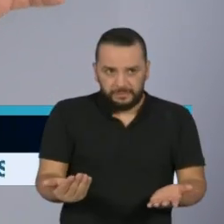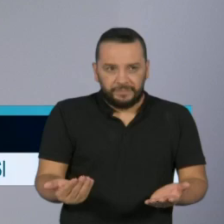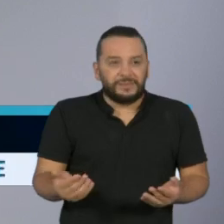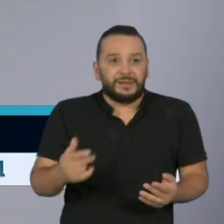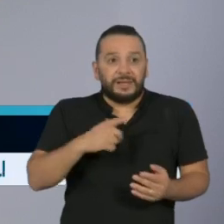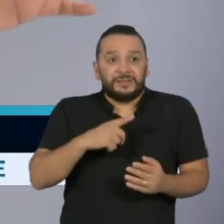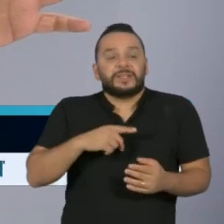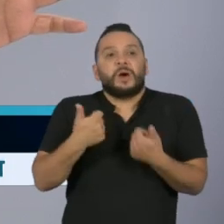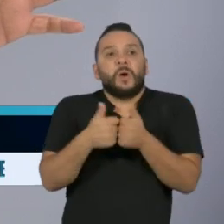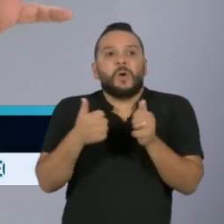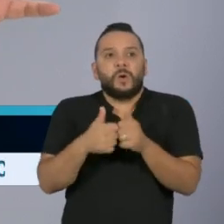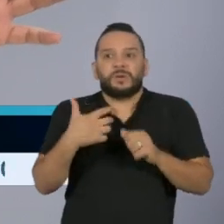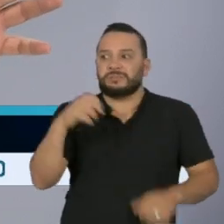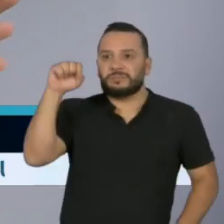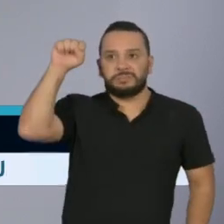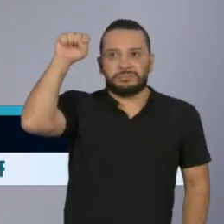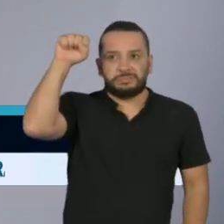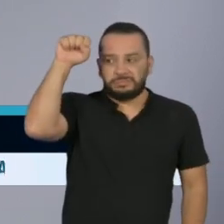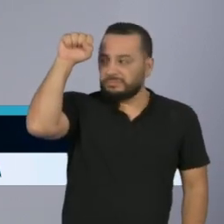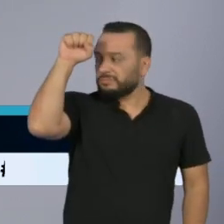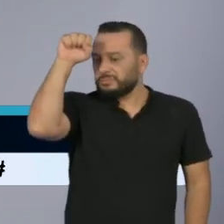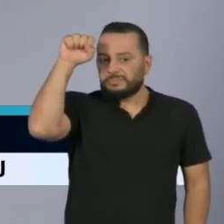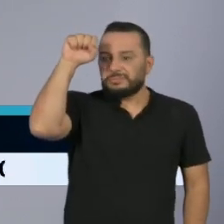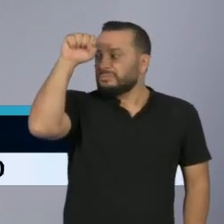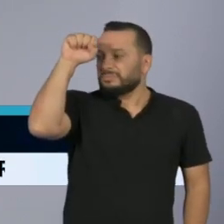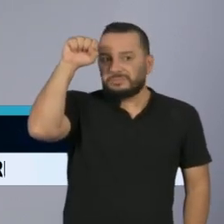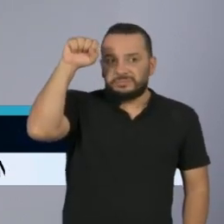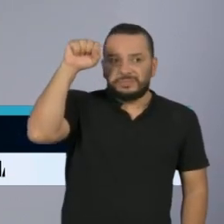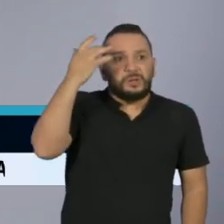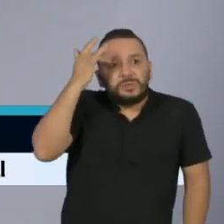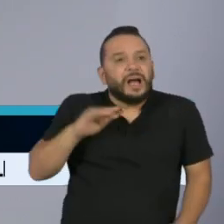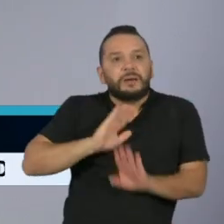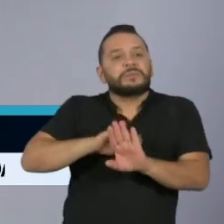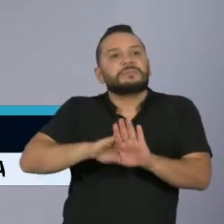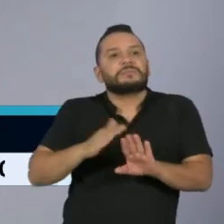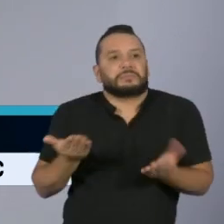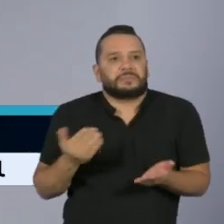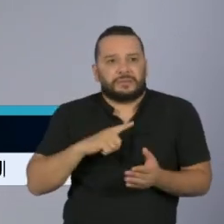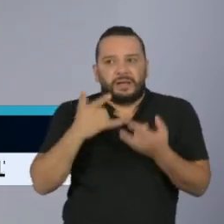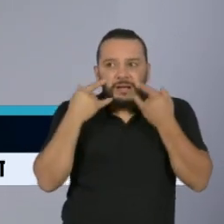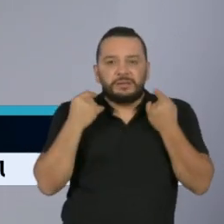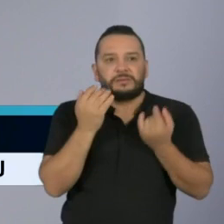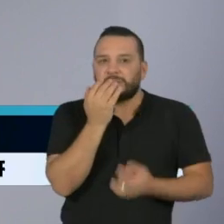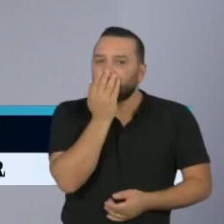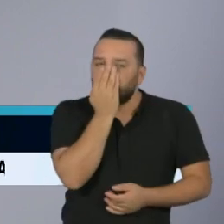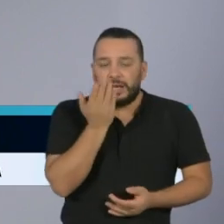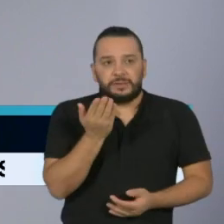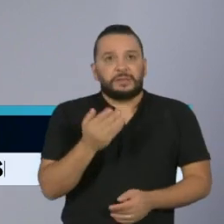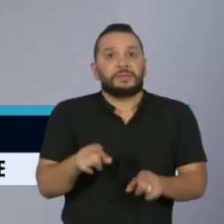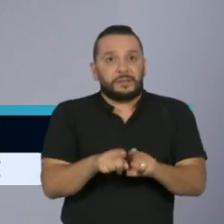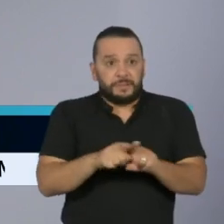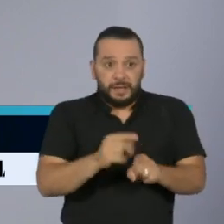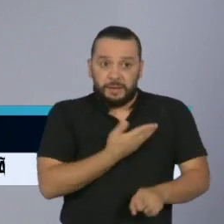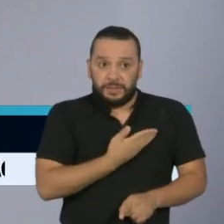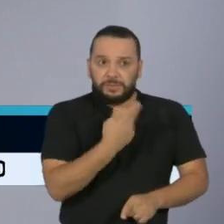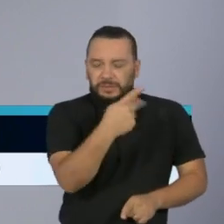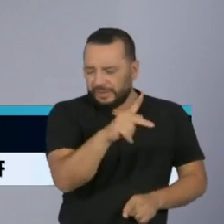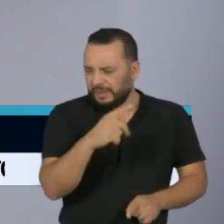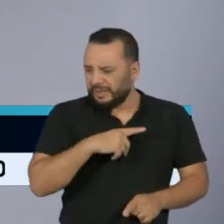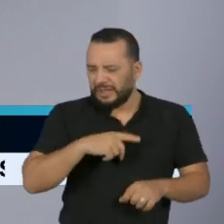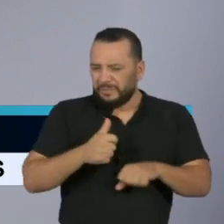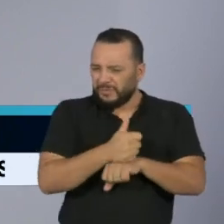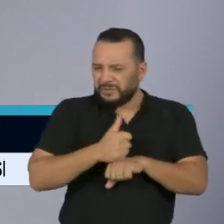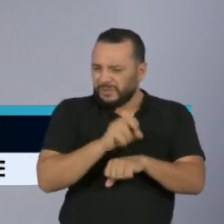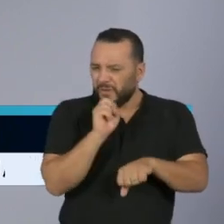pessoas que você não sabe como elas estão, é uma boa ideia. Queria lembrar aqui que um colega dele, que é um dos maiores epidemiologistas do mundo, professor da...